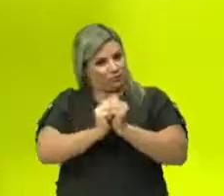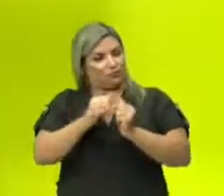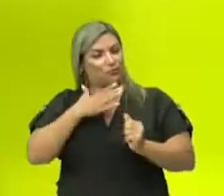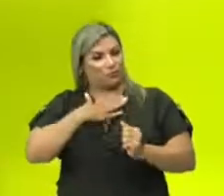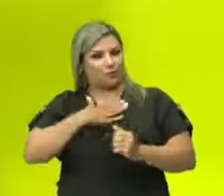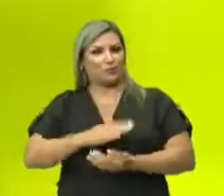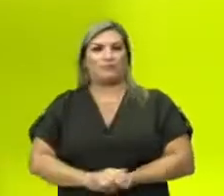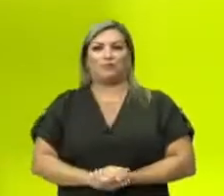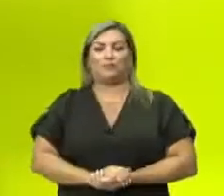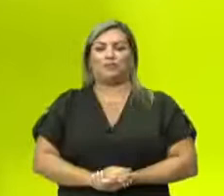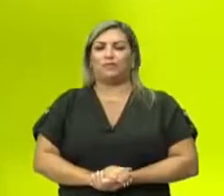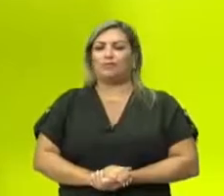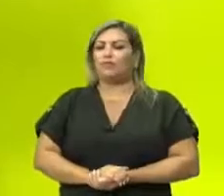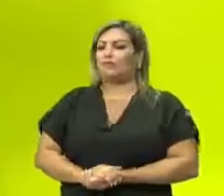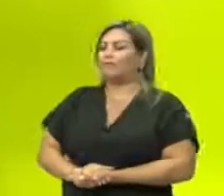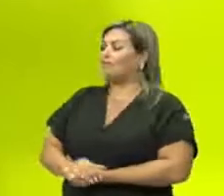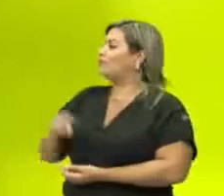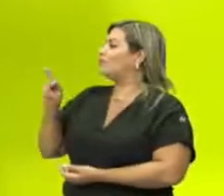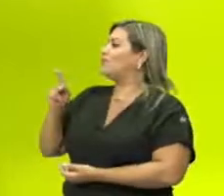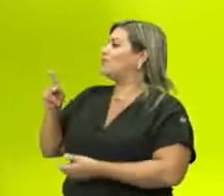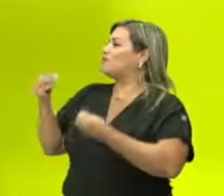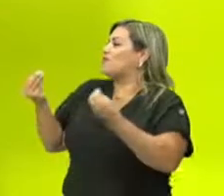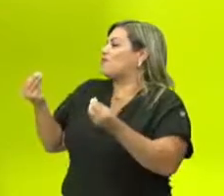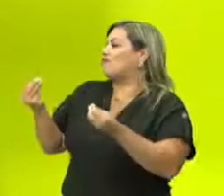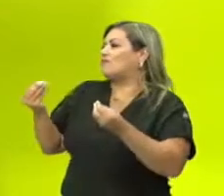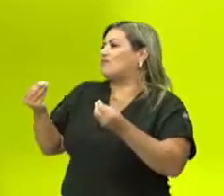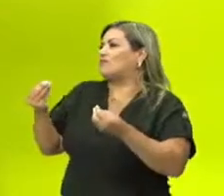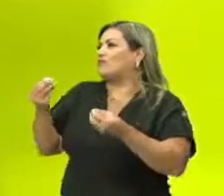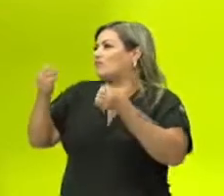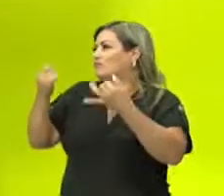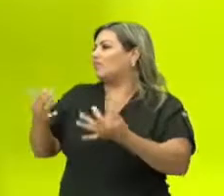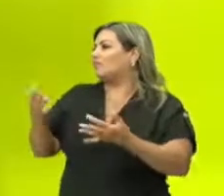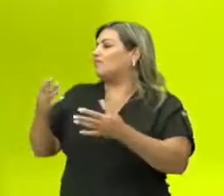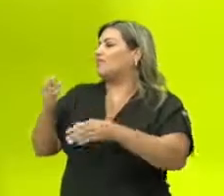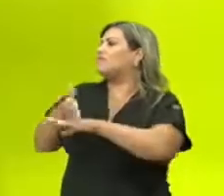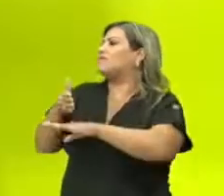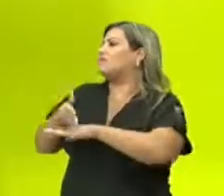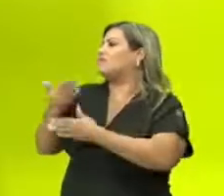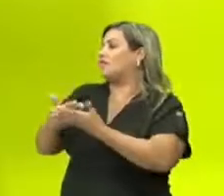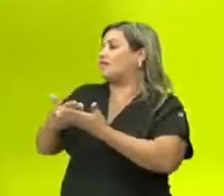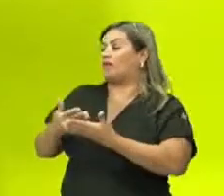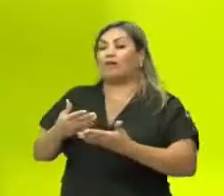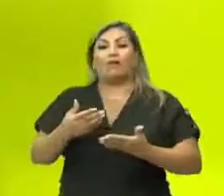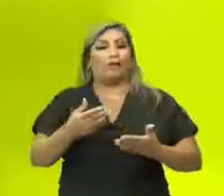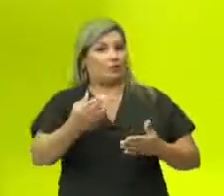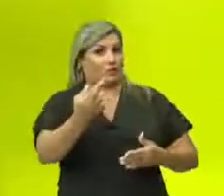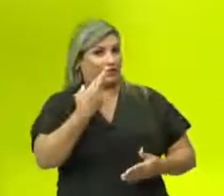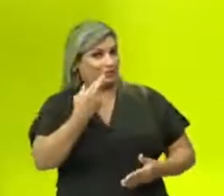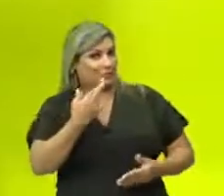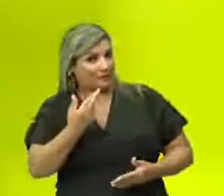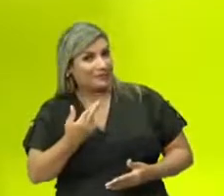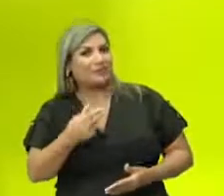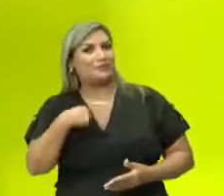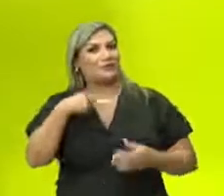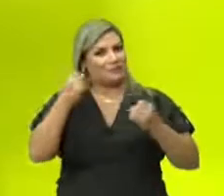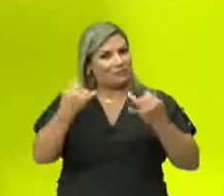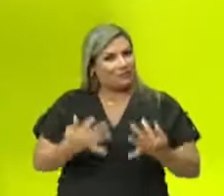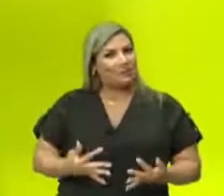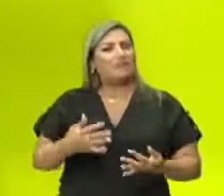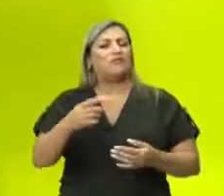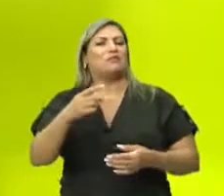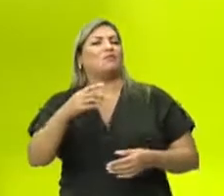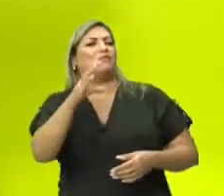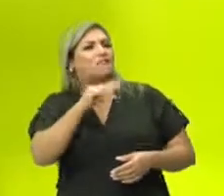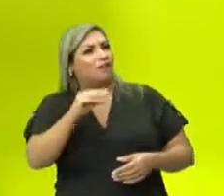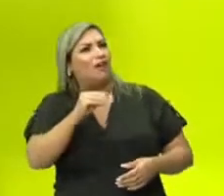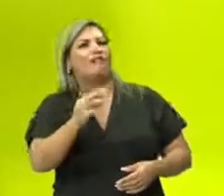que eu participo, professor? Participa respondendo a quando eu falo, lendo quando eu pedir e fala,